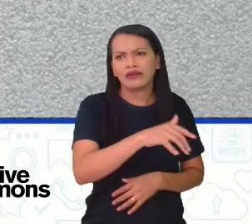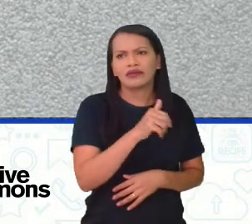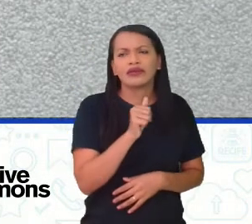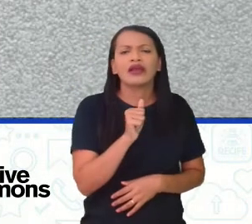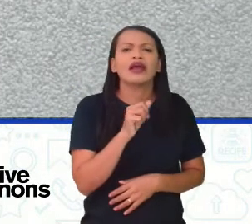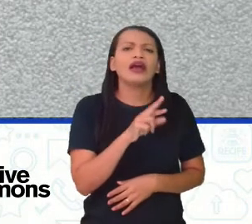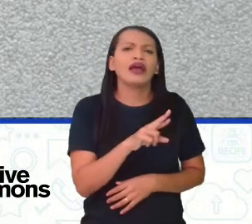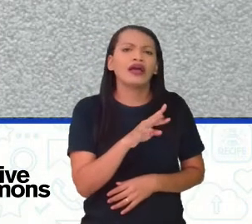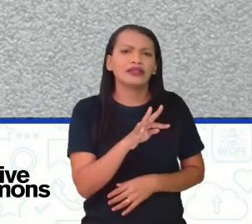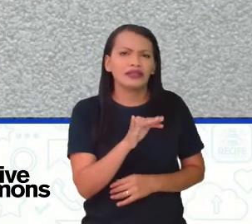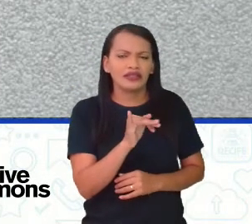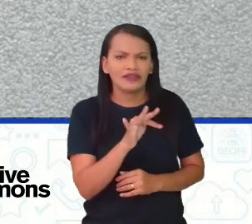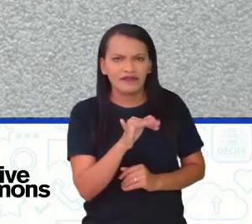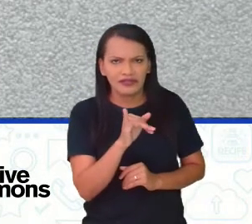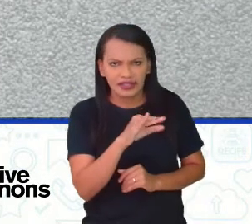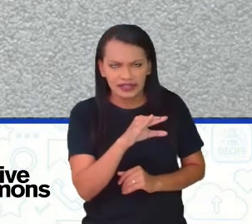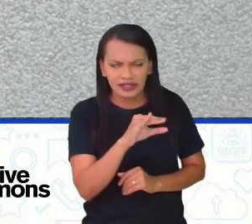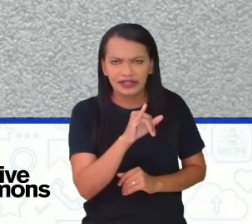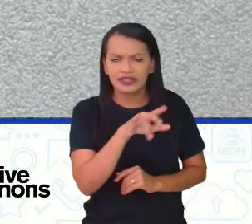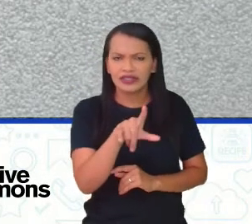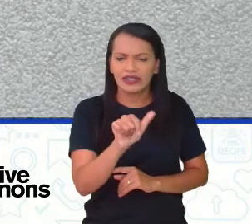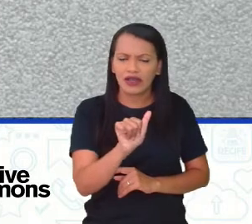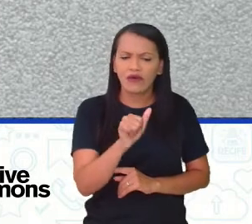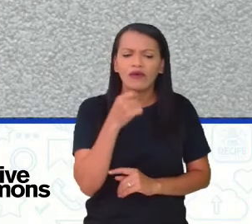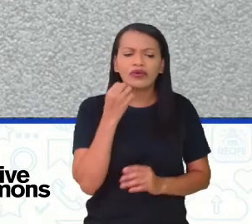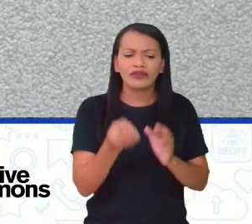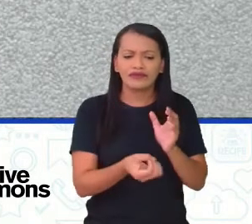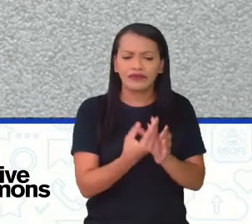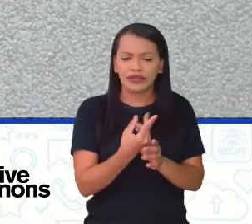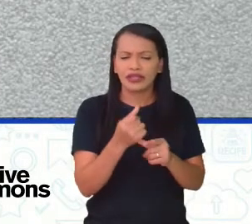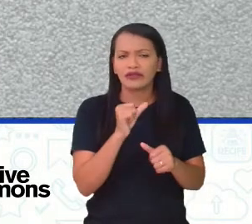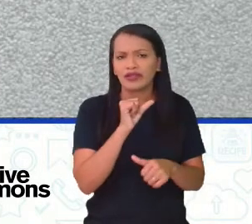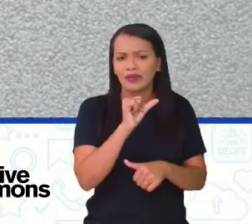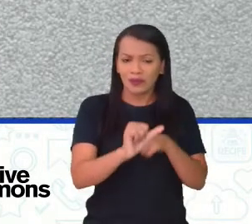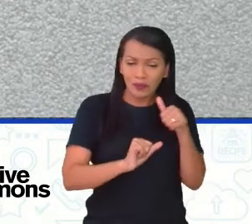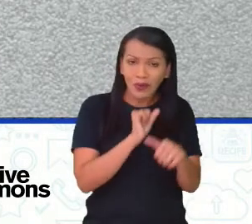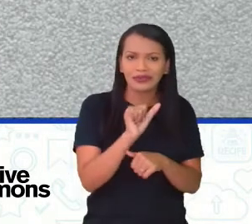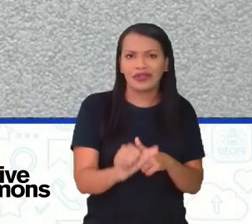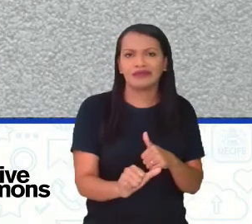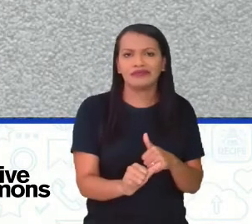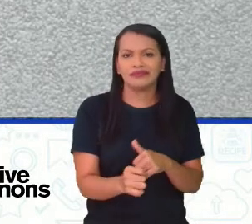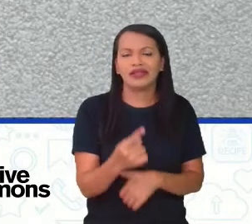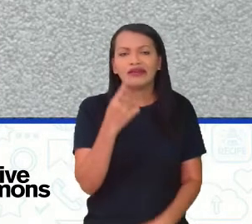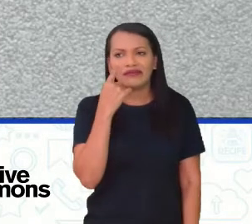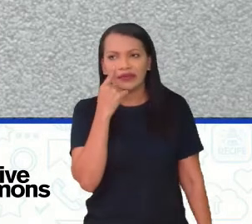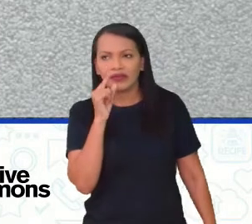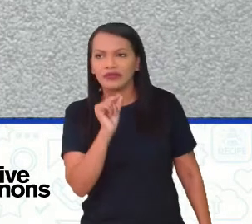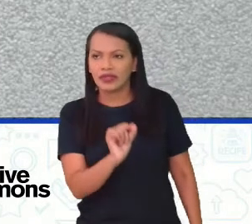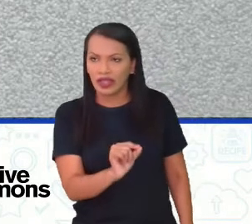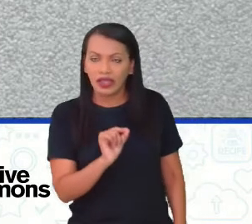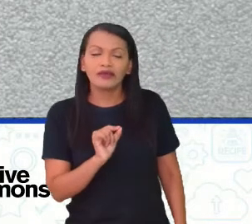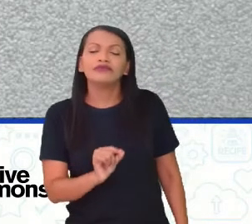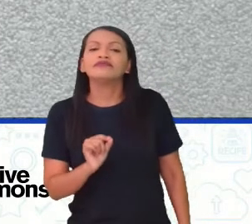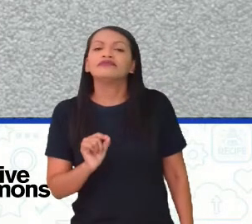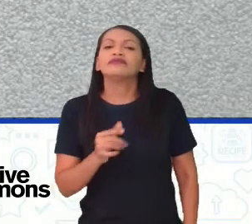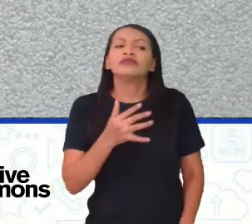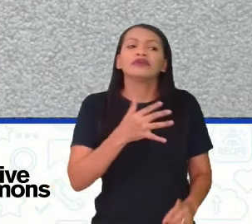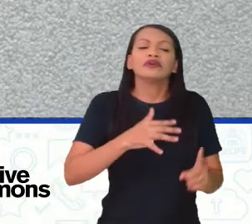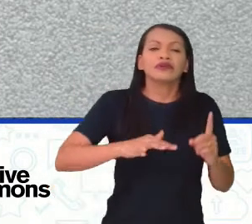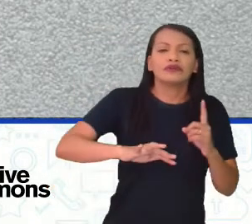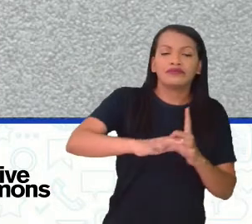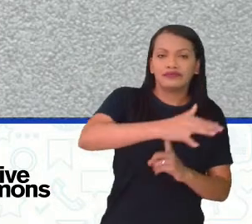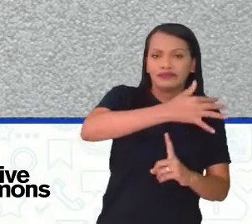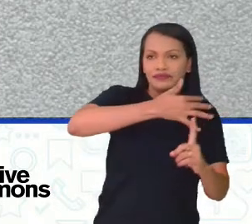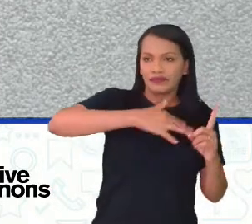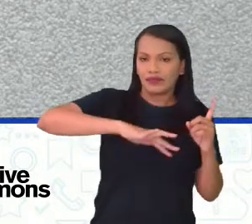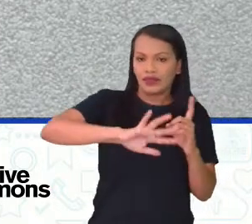humanizado, aquele ambiente que foi alterado. Então, a gente vê aqui, ó, ambiente artificial,